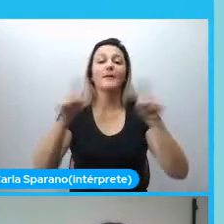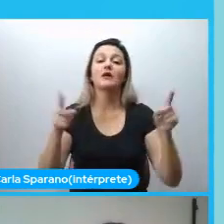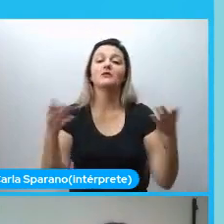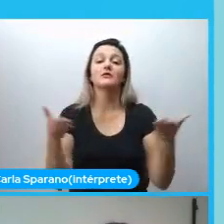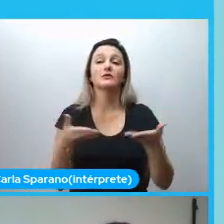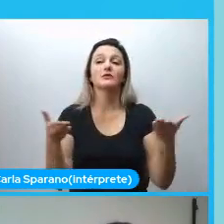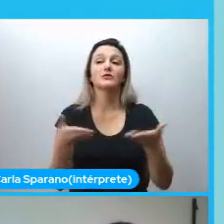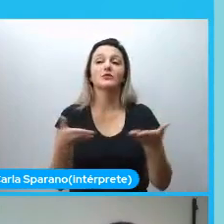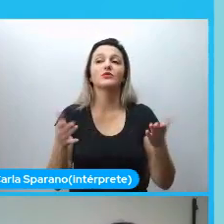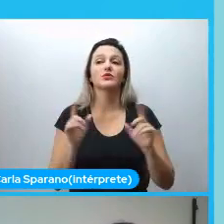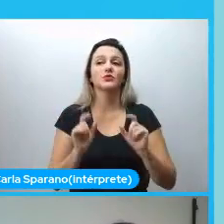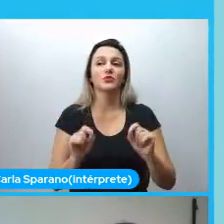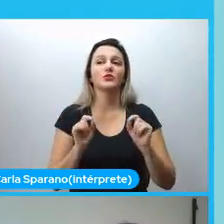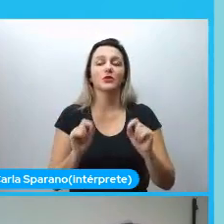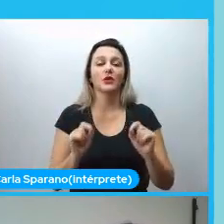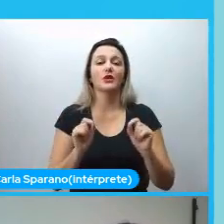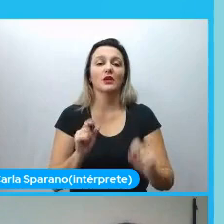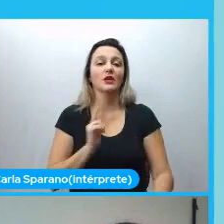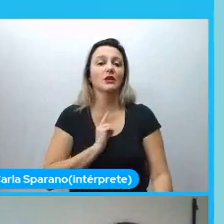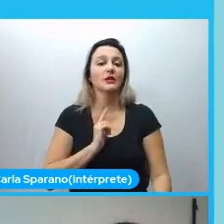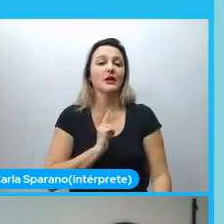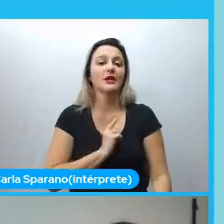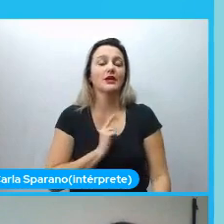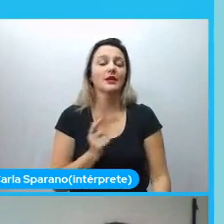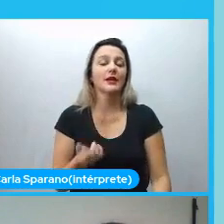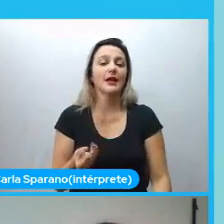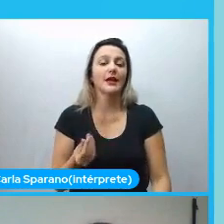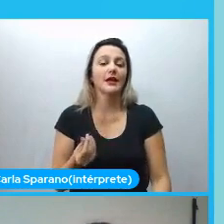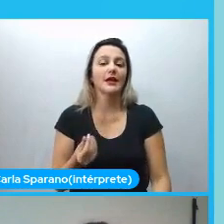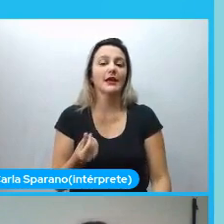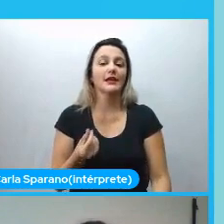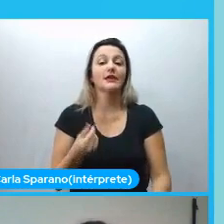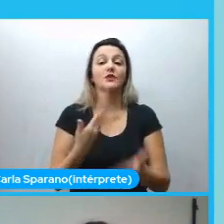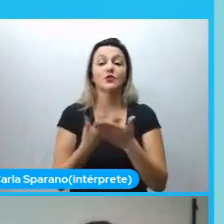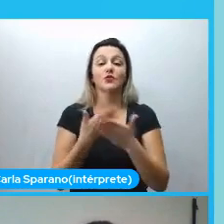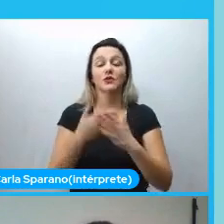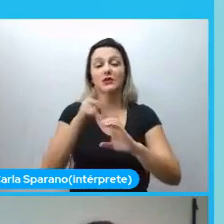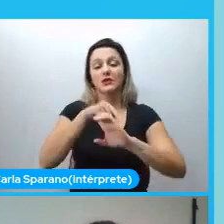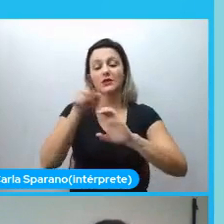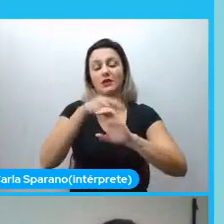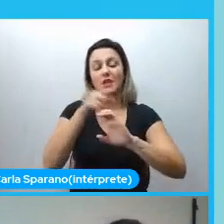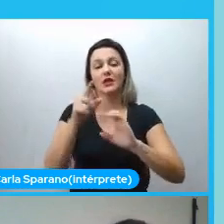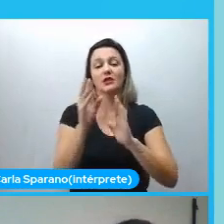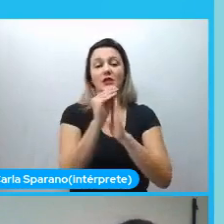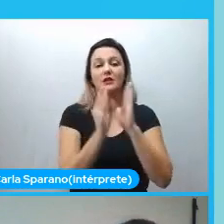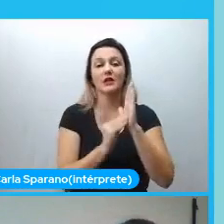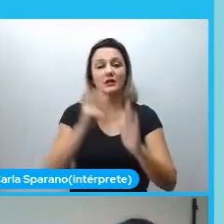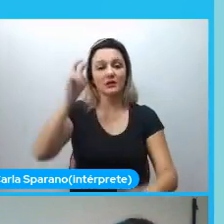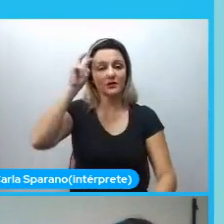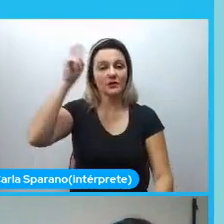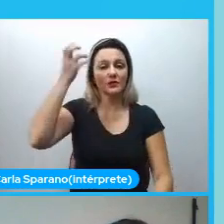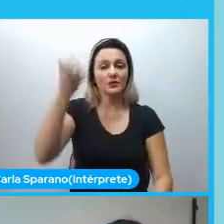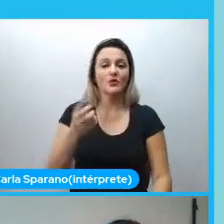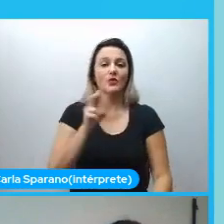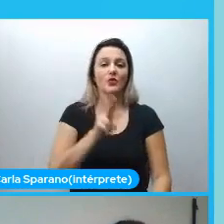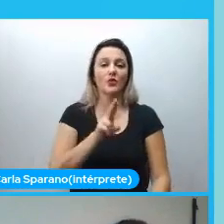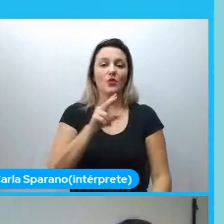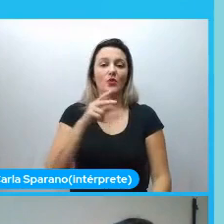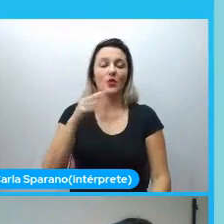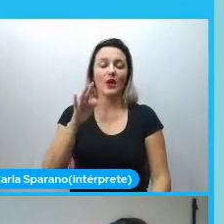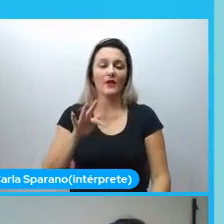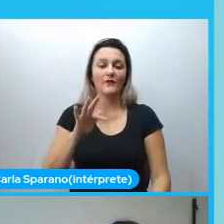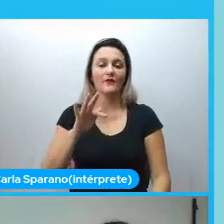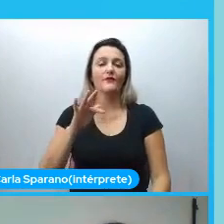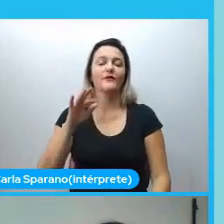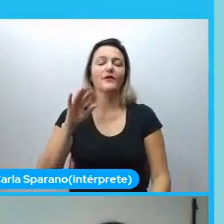estou fazendo ciência de dados e inteligência artificial na UFPB. Estou estagiando